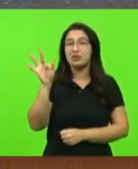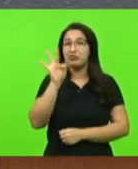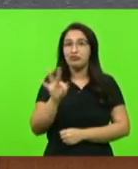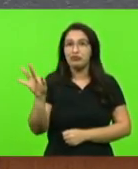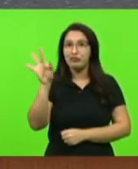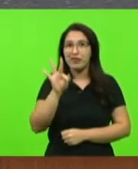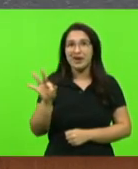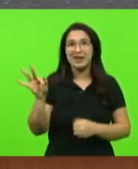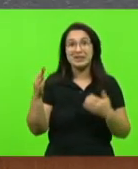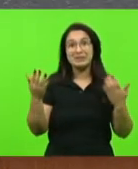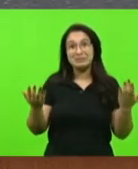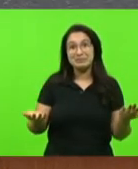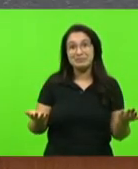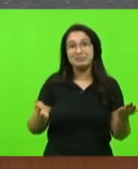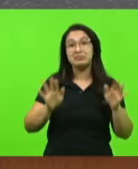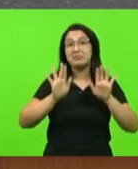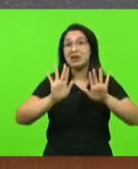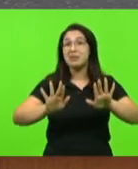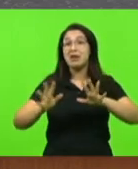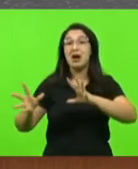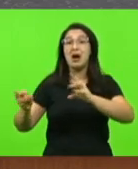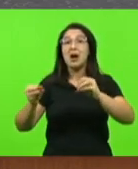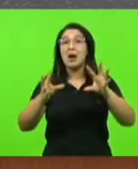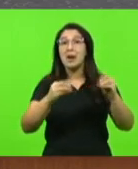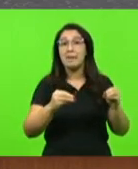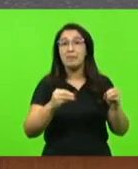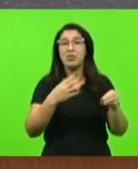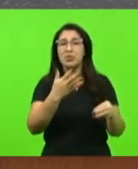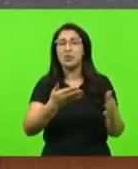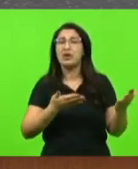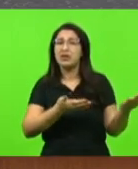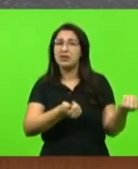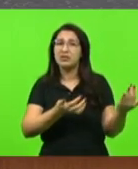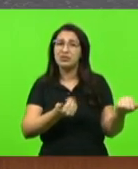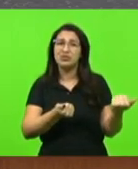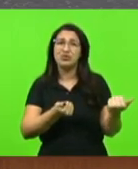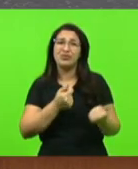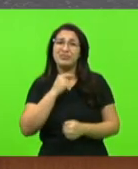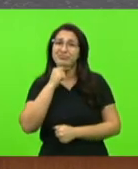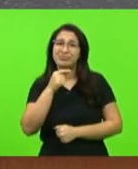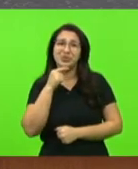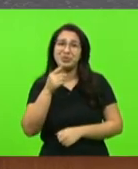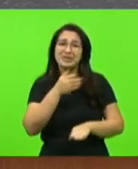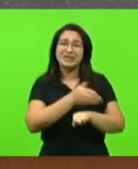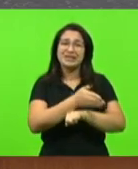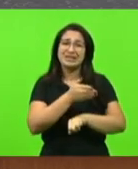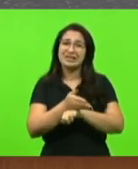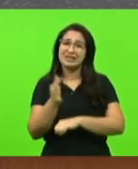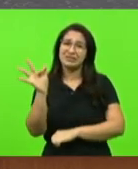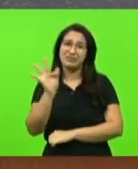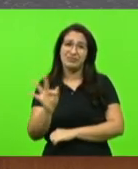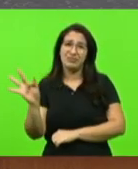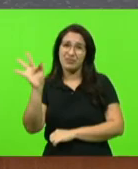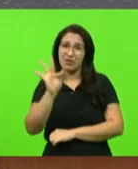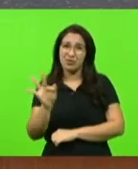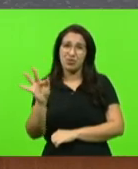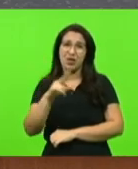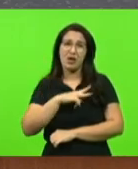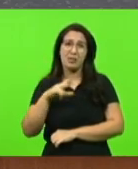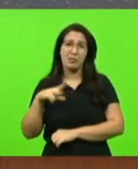mas a grande maioria dos nossos jovens, infelizmente, não podem acessar uma universidade pública